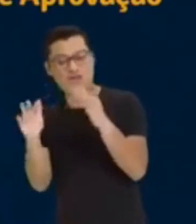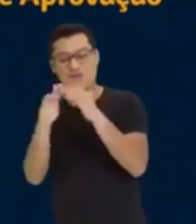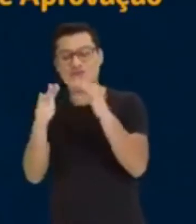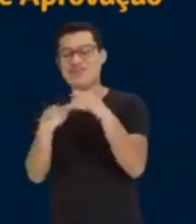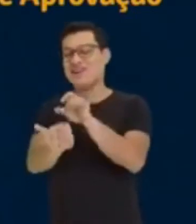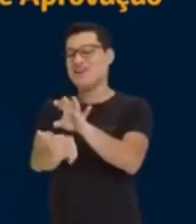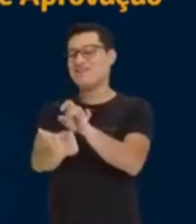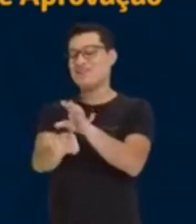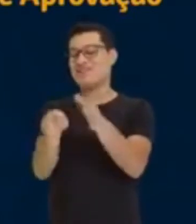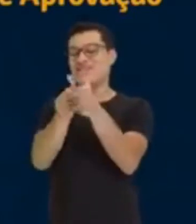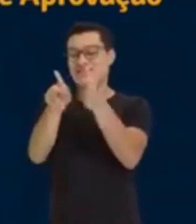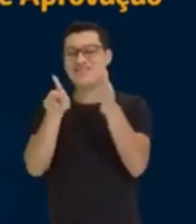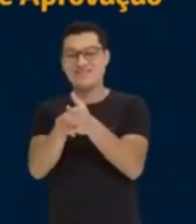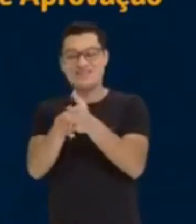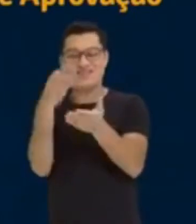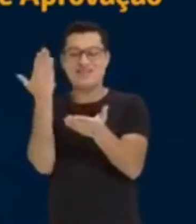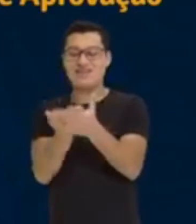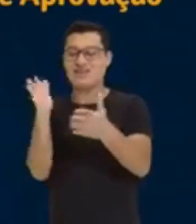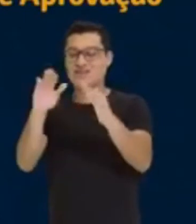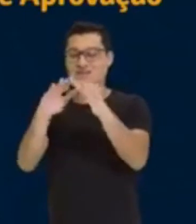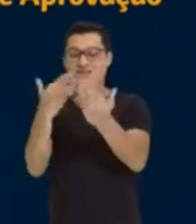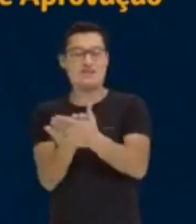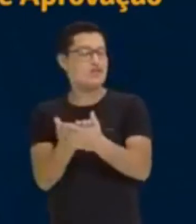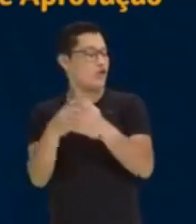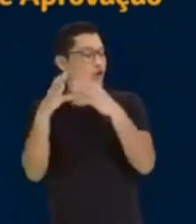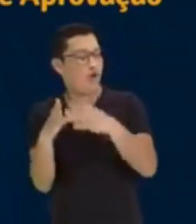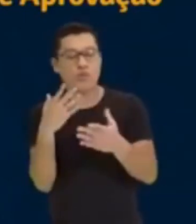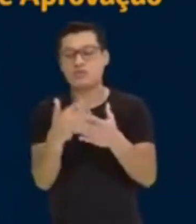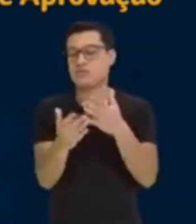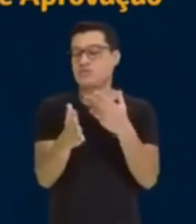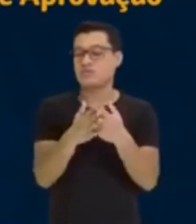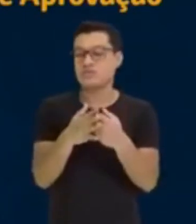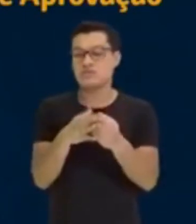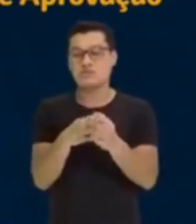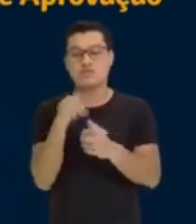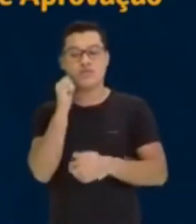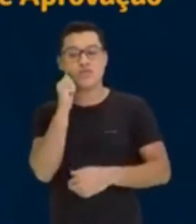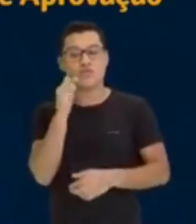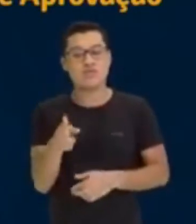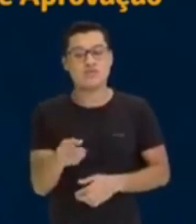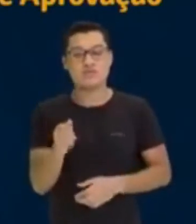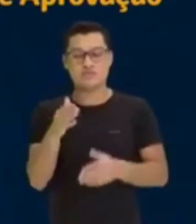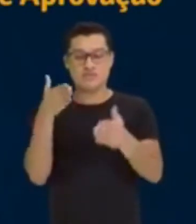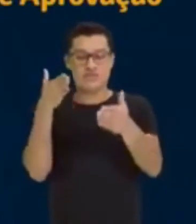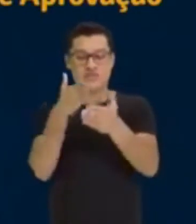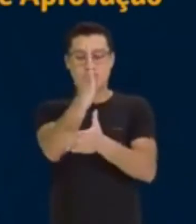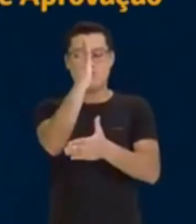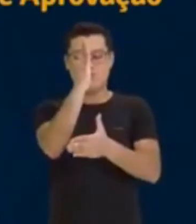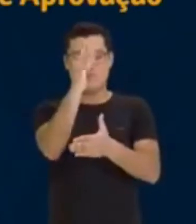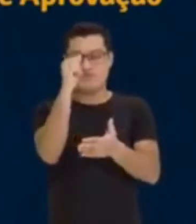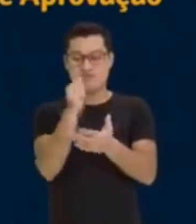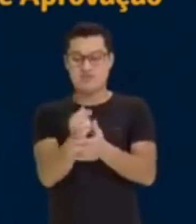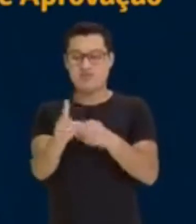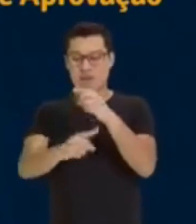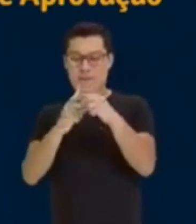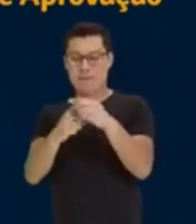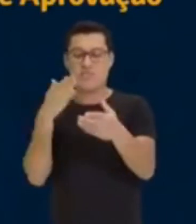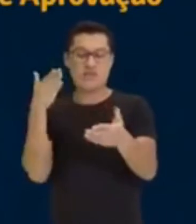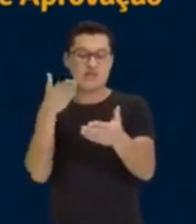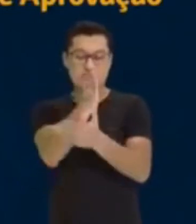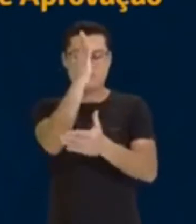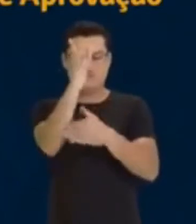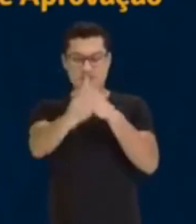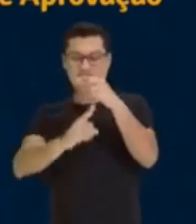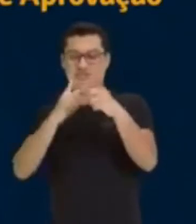educação, seja na escola, seja onde for. Maiores são as chances de aprovação. Quanto maior estudo, maiores chances de